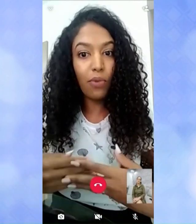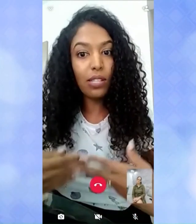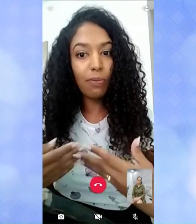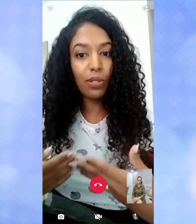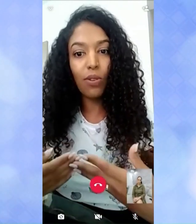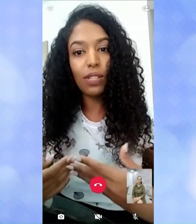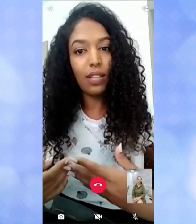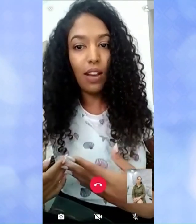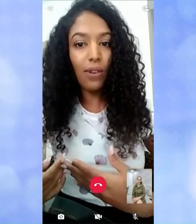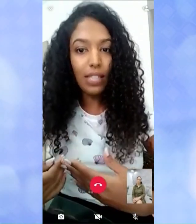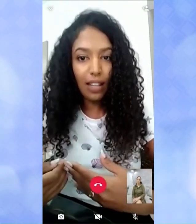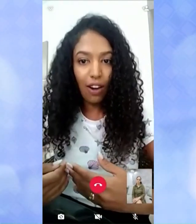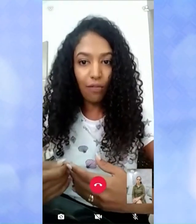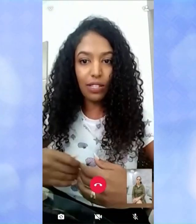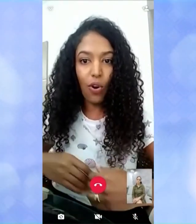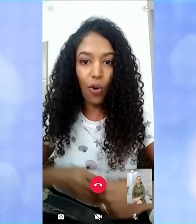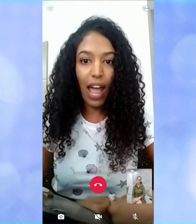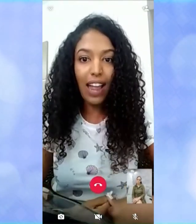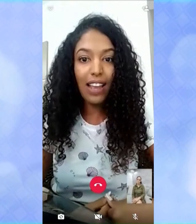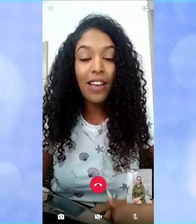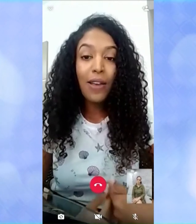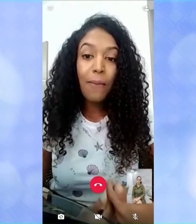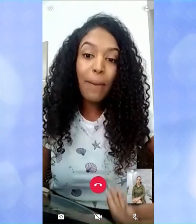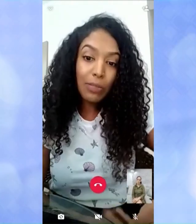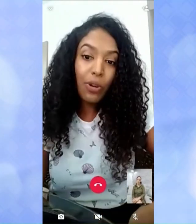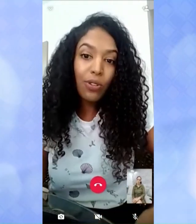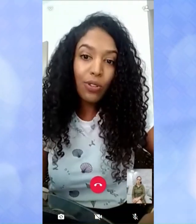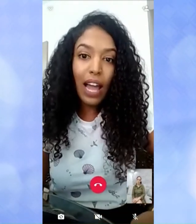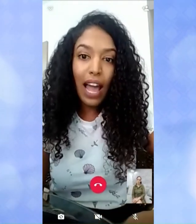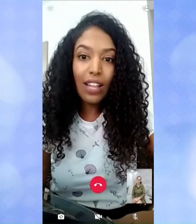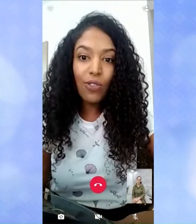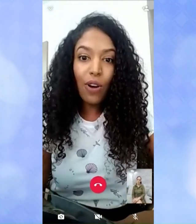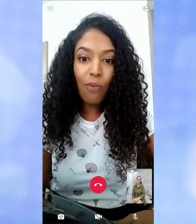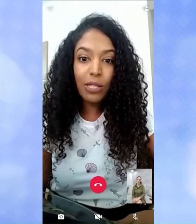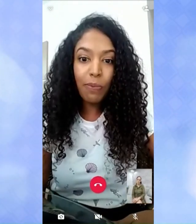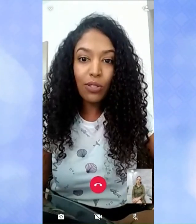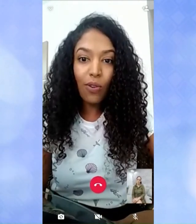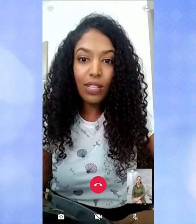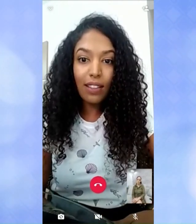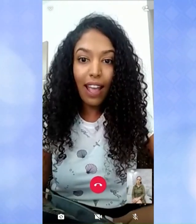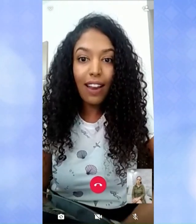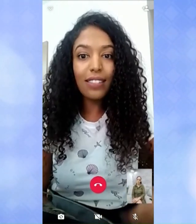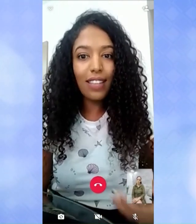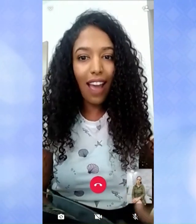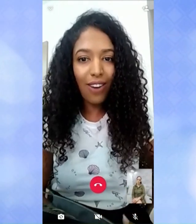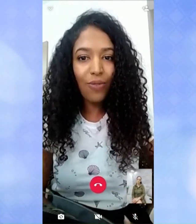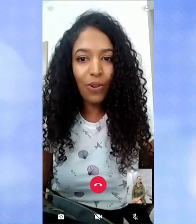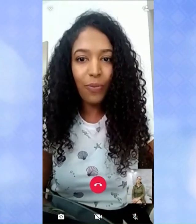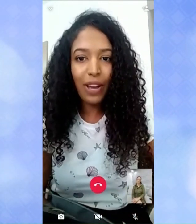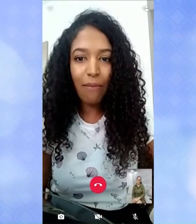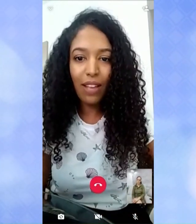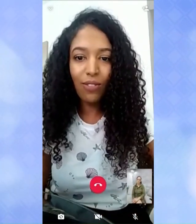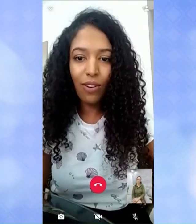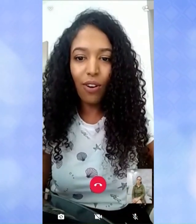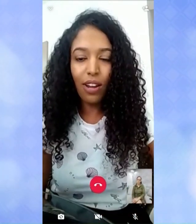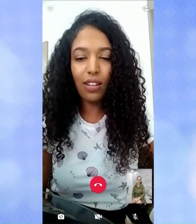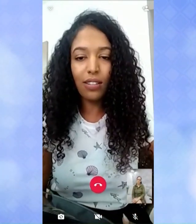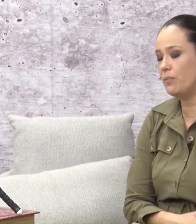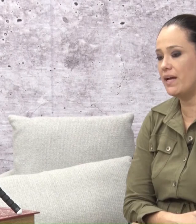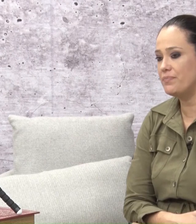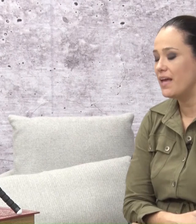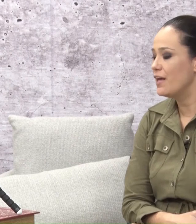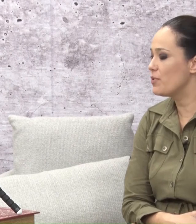fluxo. Tem muitas pessoas que não tentaram fazer online. Mas, por outro lado, algumas pessoas até iniciaram o acompanhamento